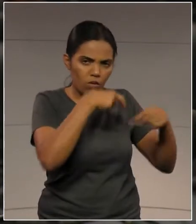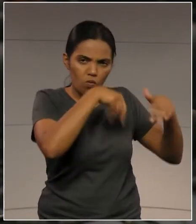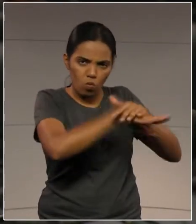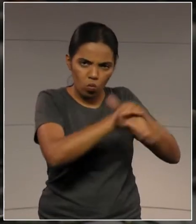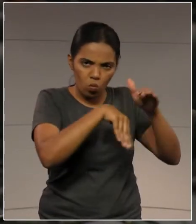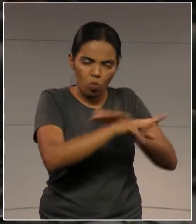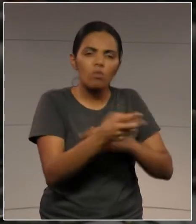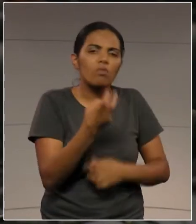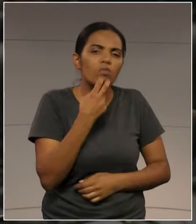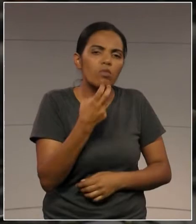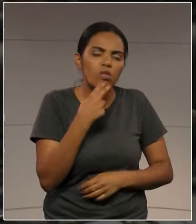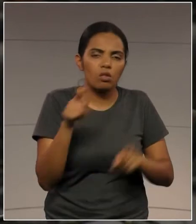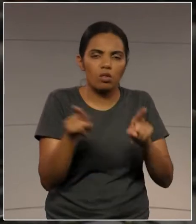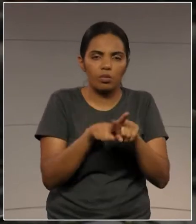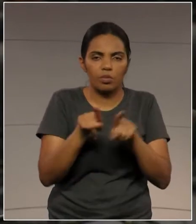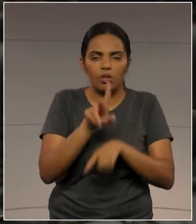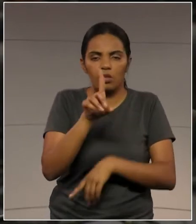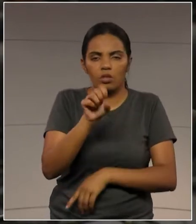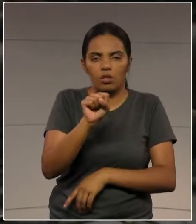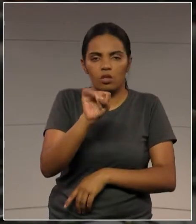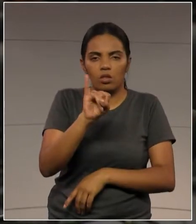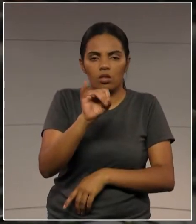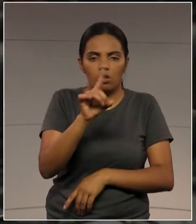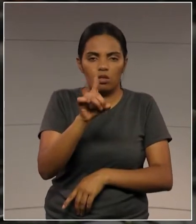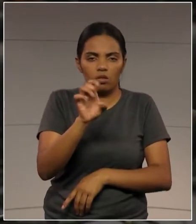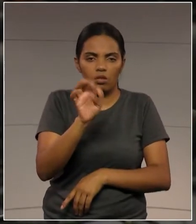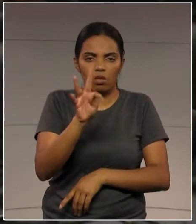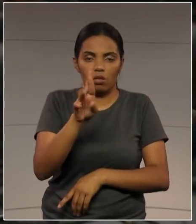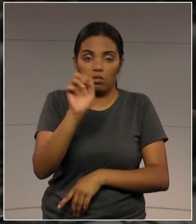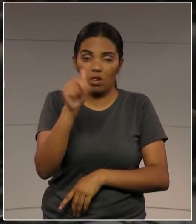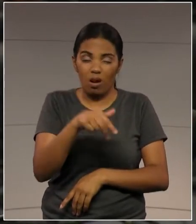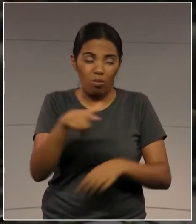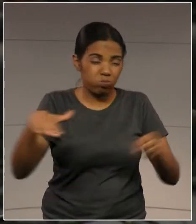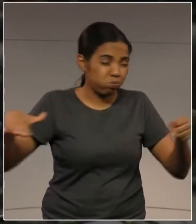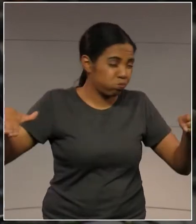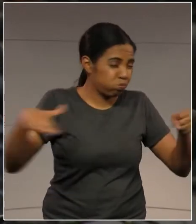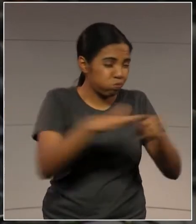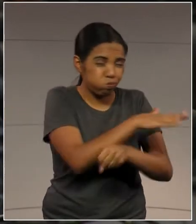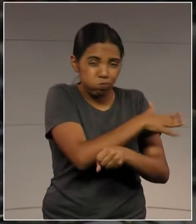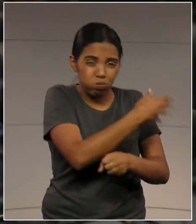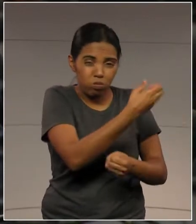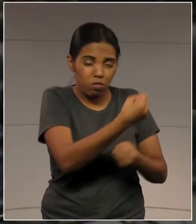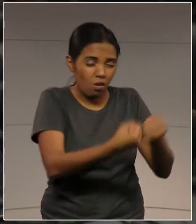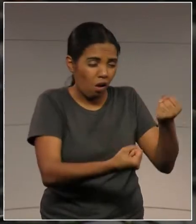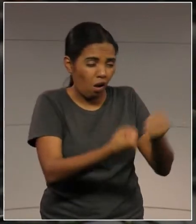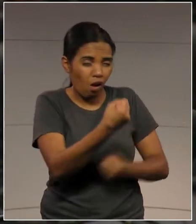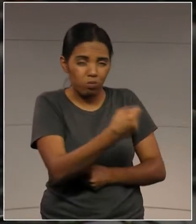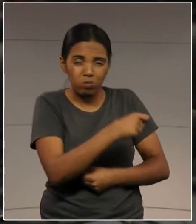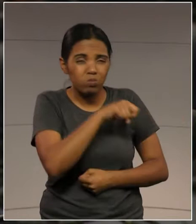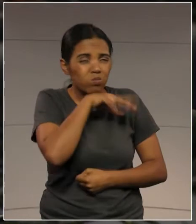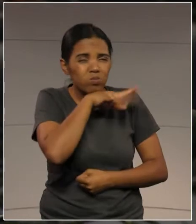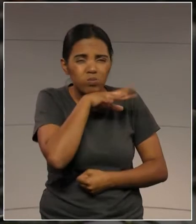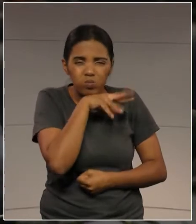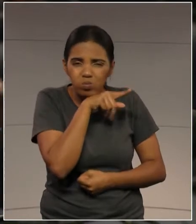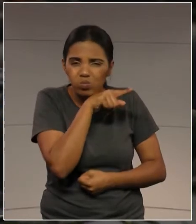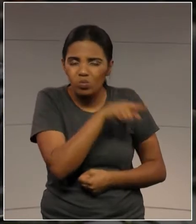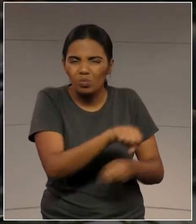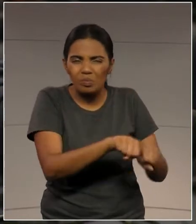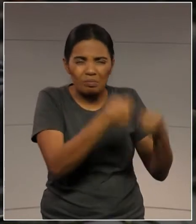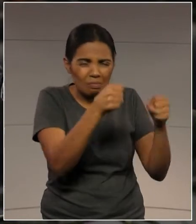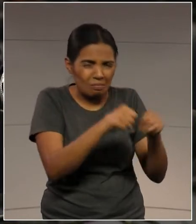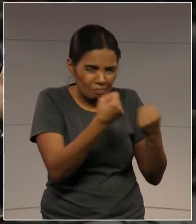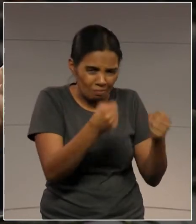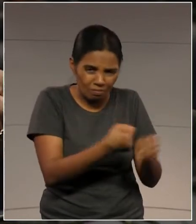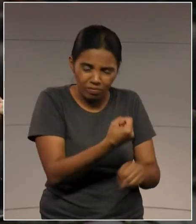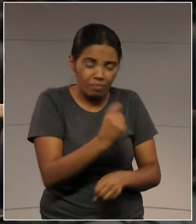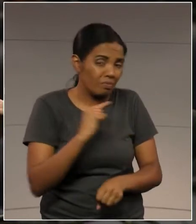Paraná, e eu conheço alguns, ficam lotados de carros podres, sucateados. E o